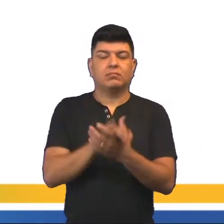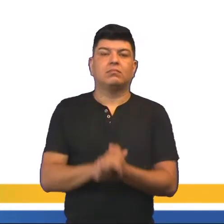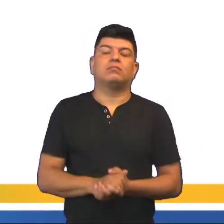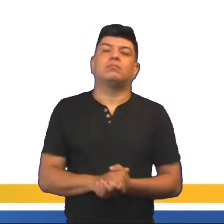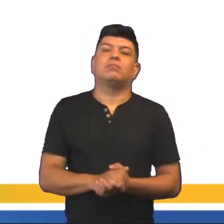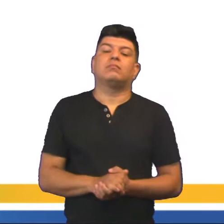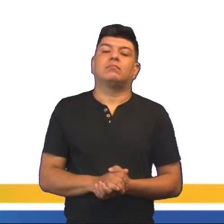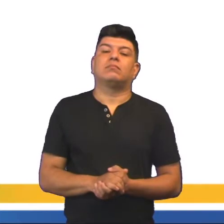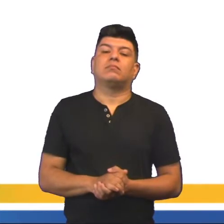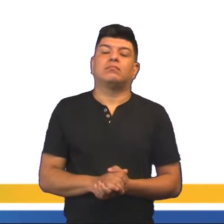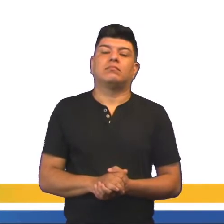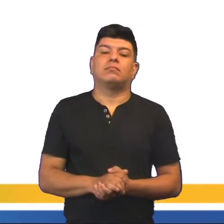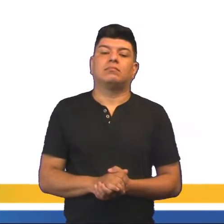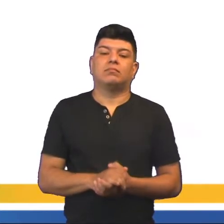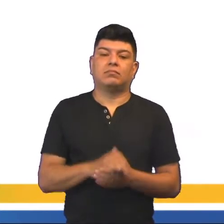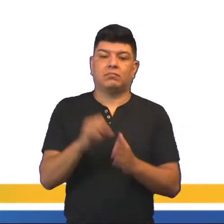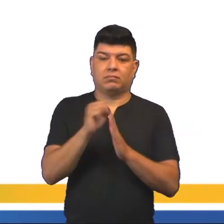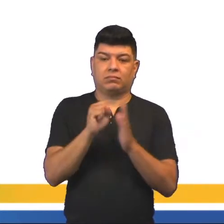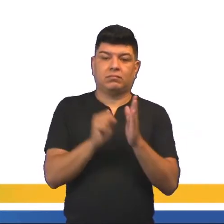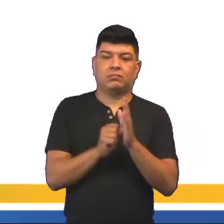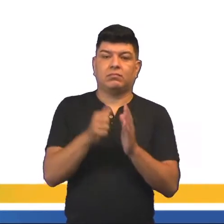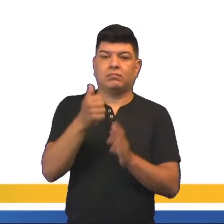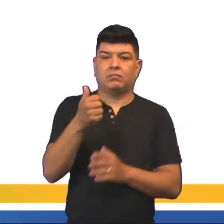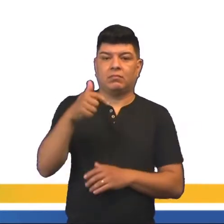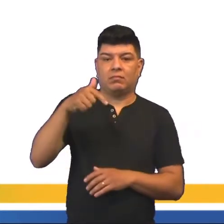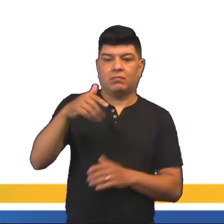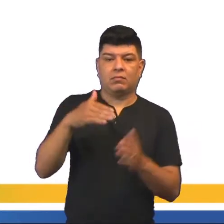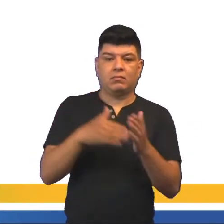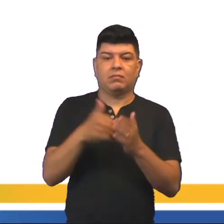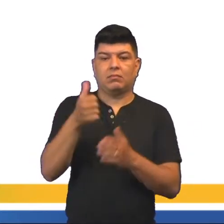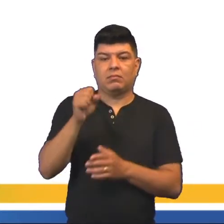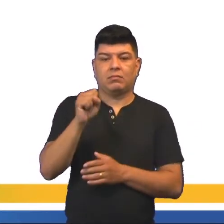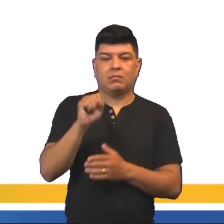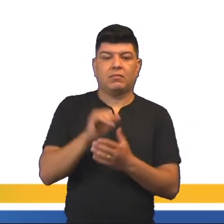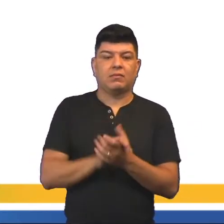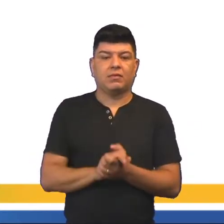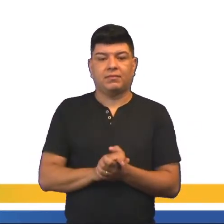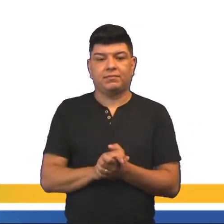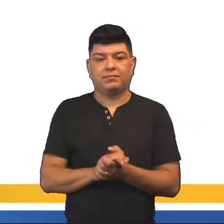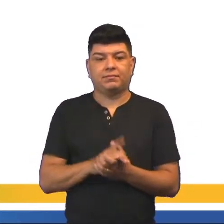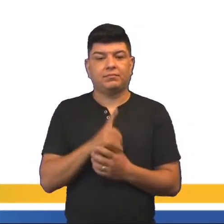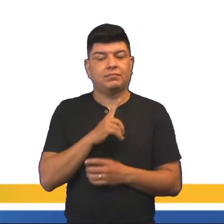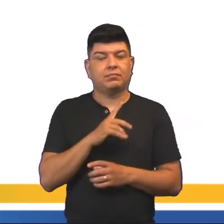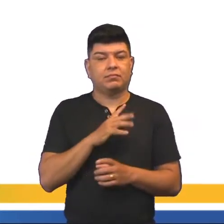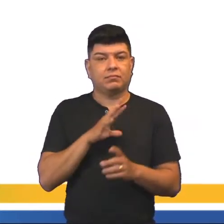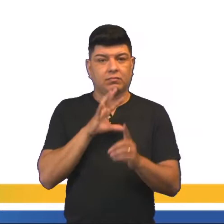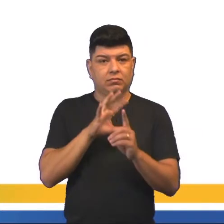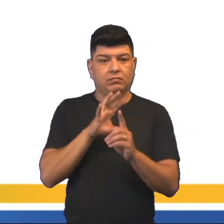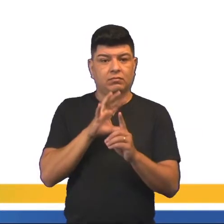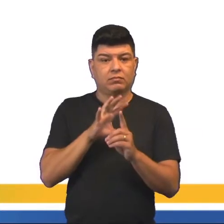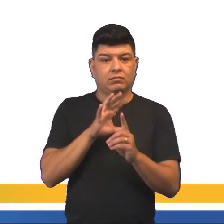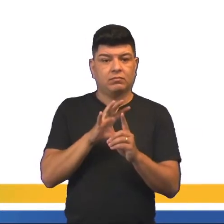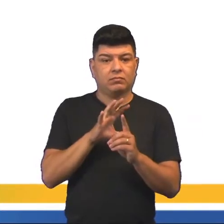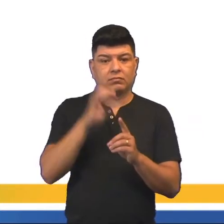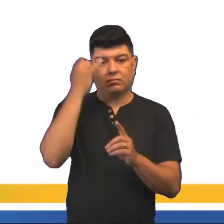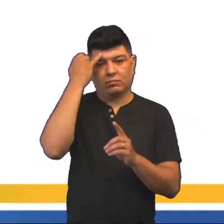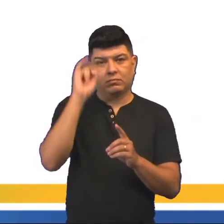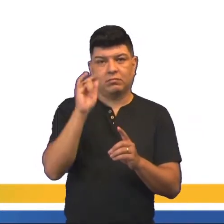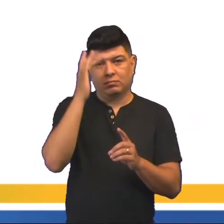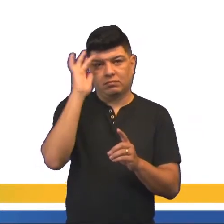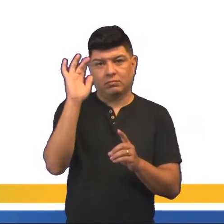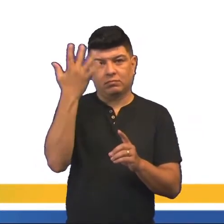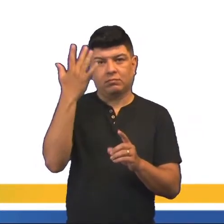histórico do século XVII e século XVIII. Existia a forte influência dos ideais